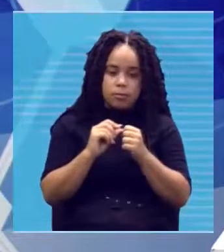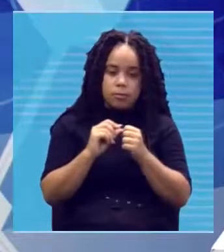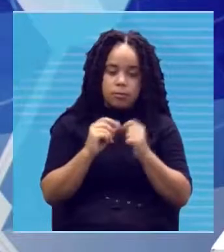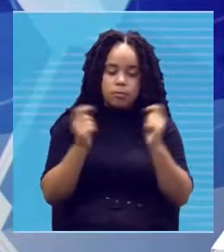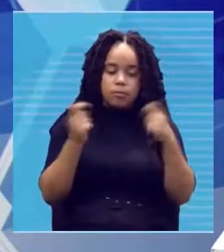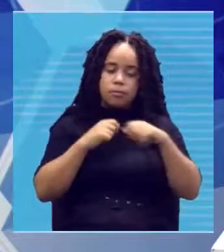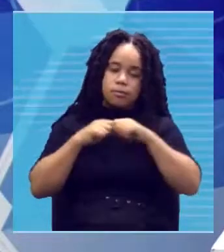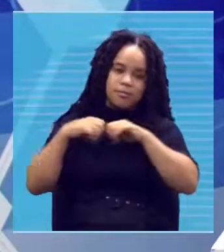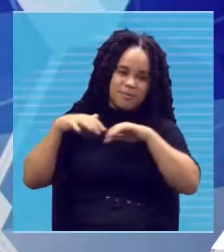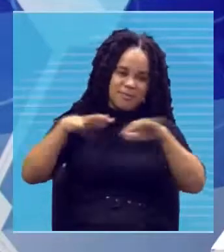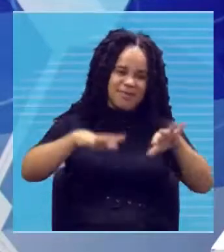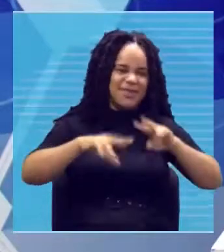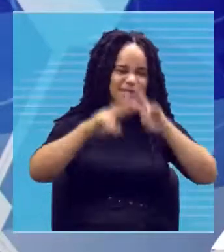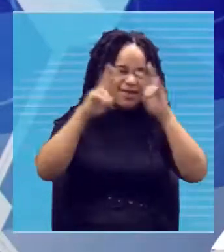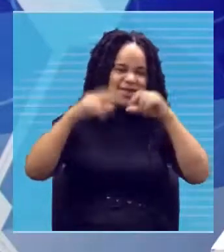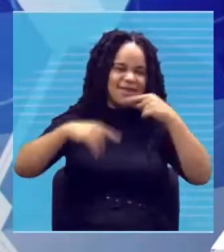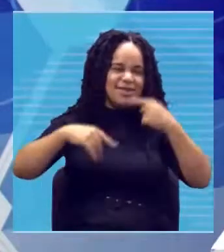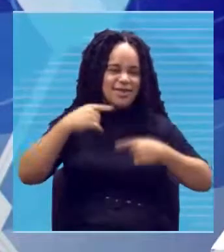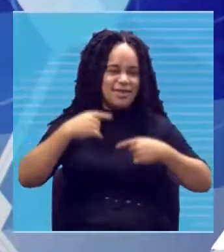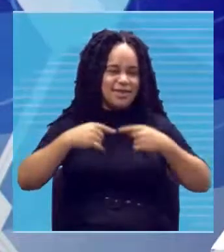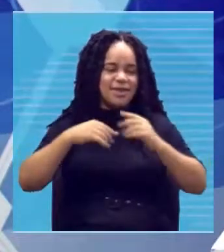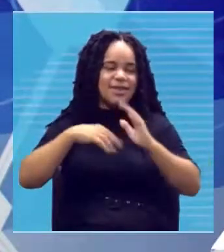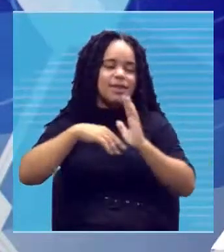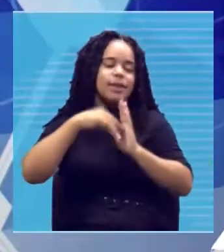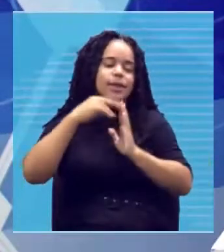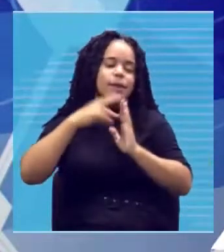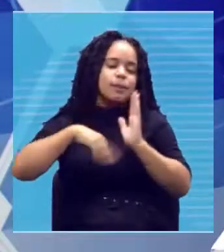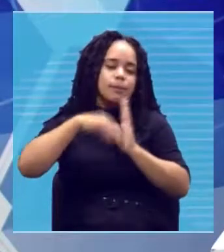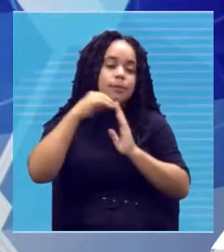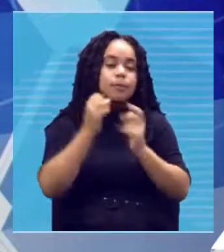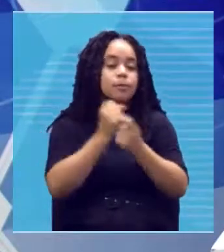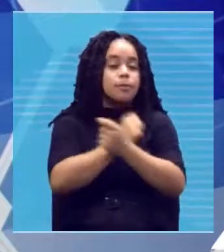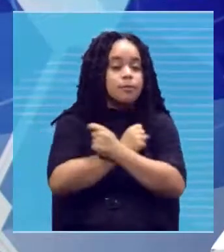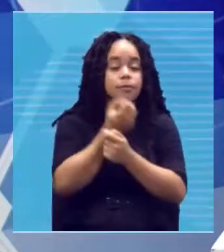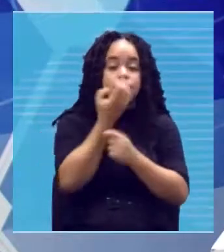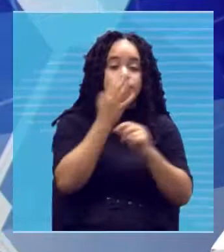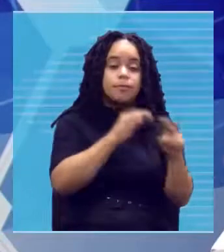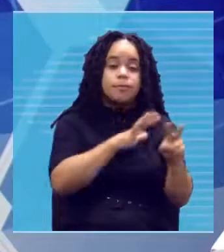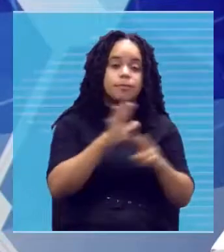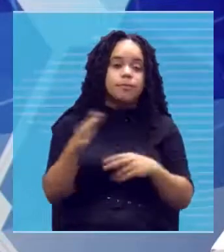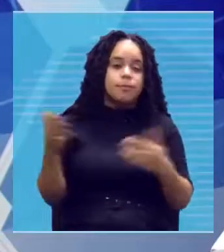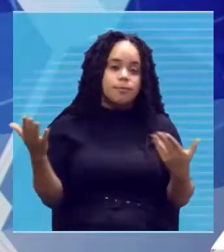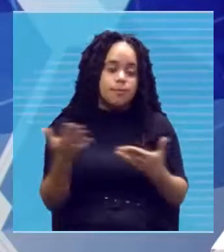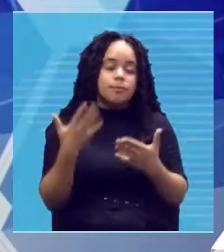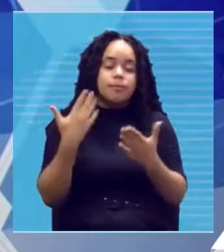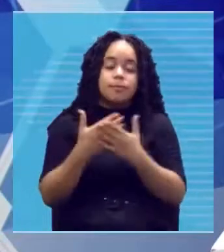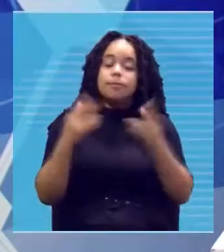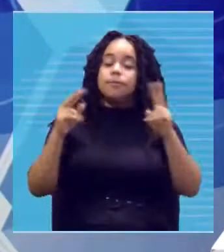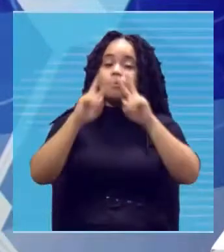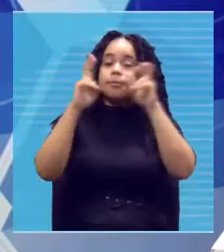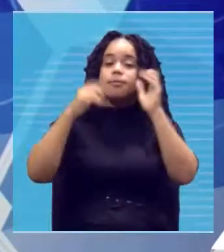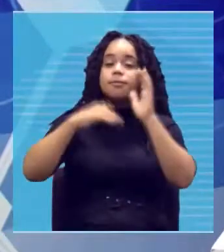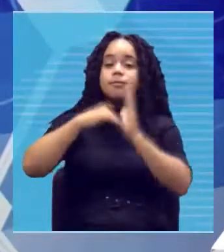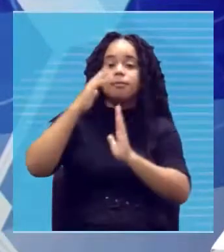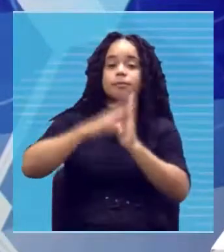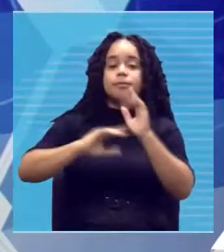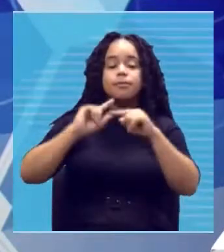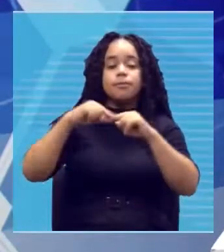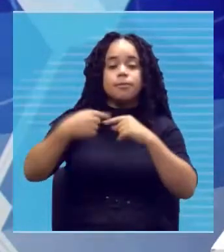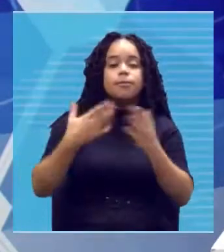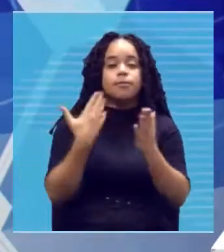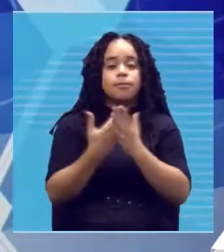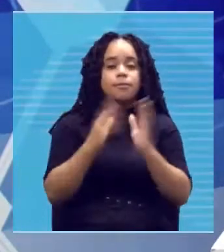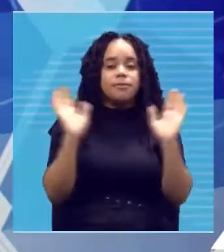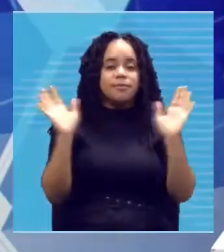politização aí da pintura um grande abraço pra vocês uma ótima semana pra todo mundo essa foi a nossa aula sobre pintura e até a próxima